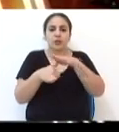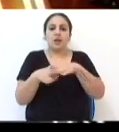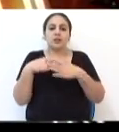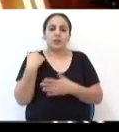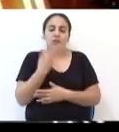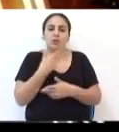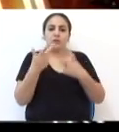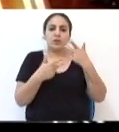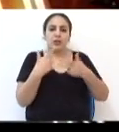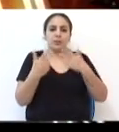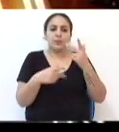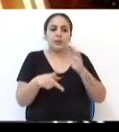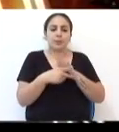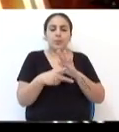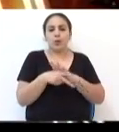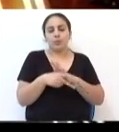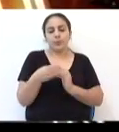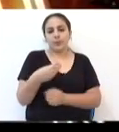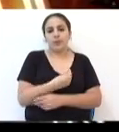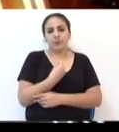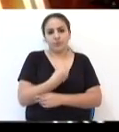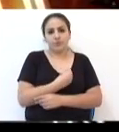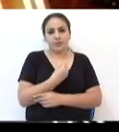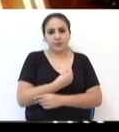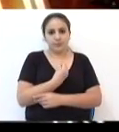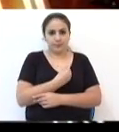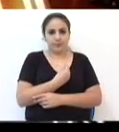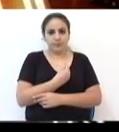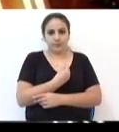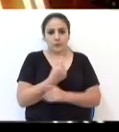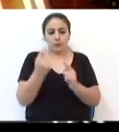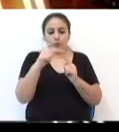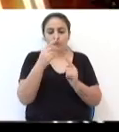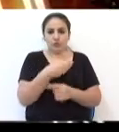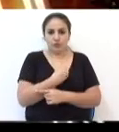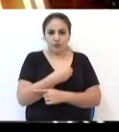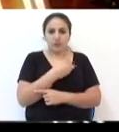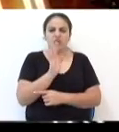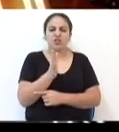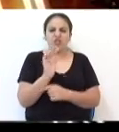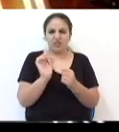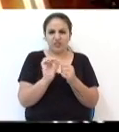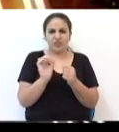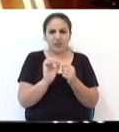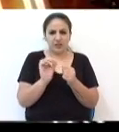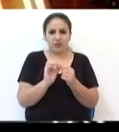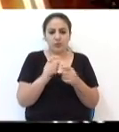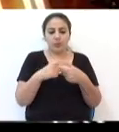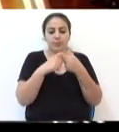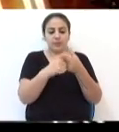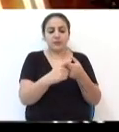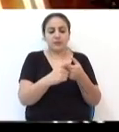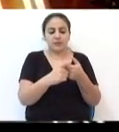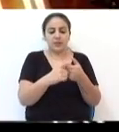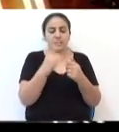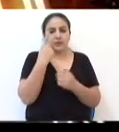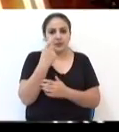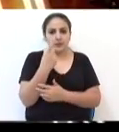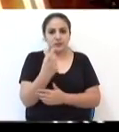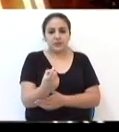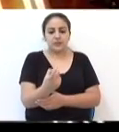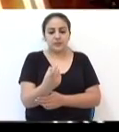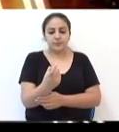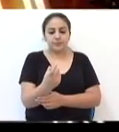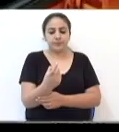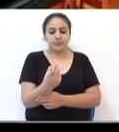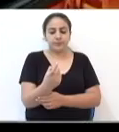denominou o desfile pela vida. Então, isso já foi feito uma parceria muito interessante,